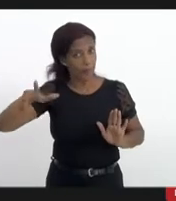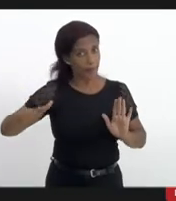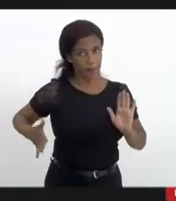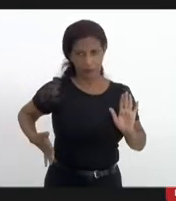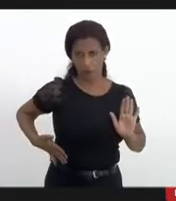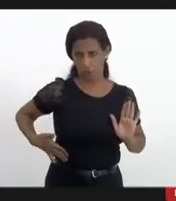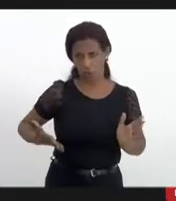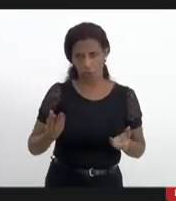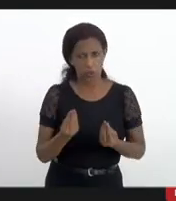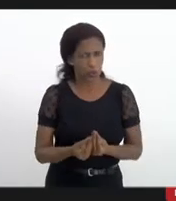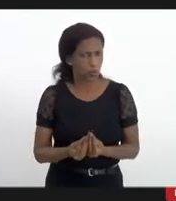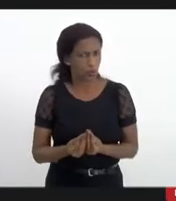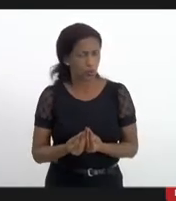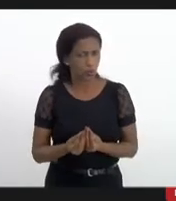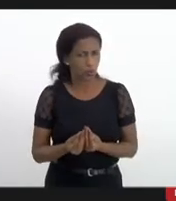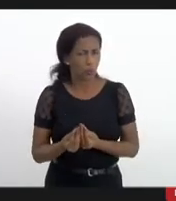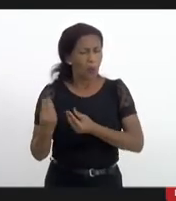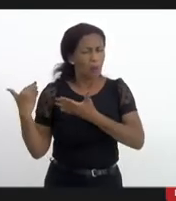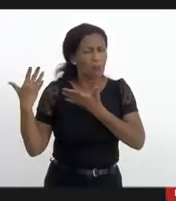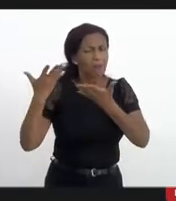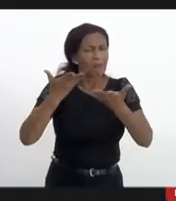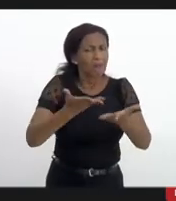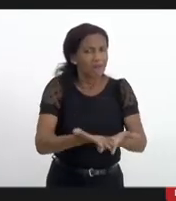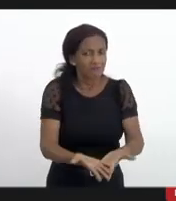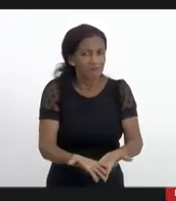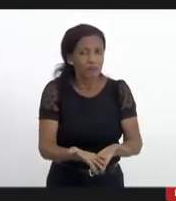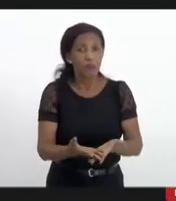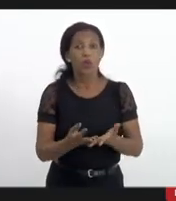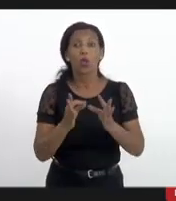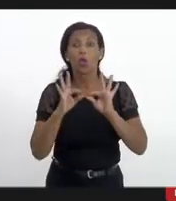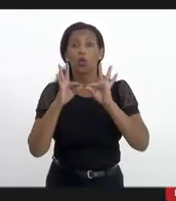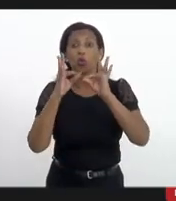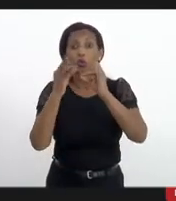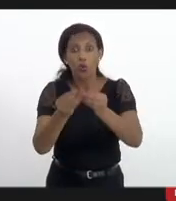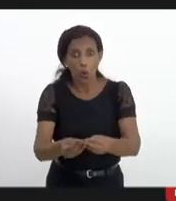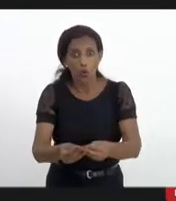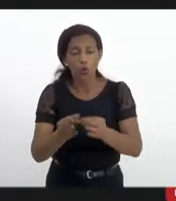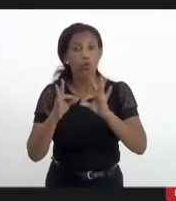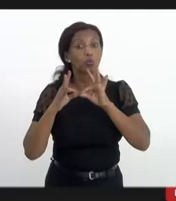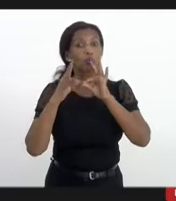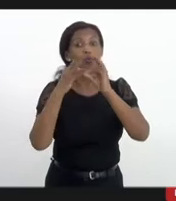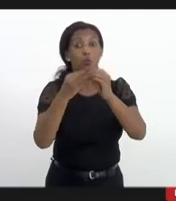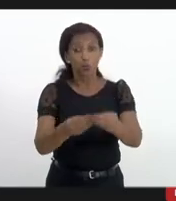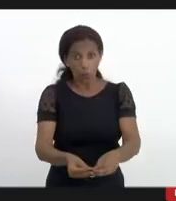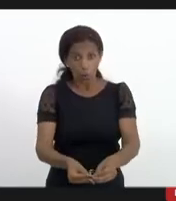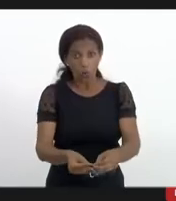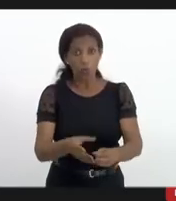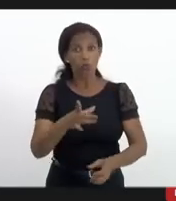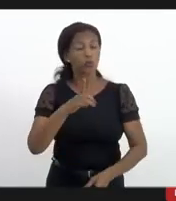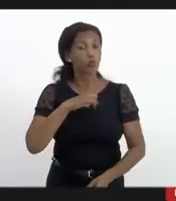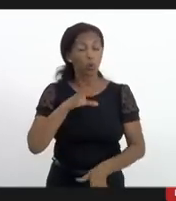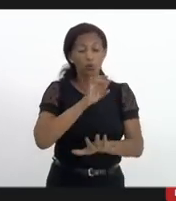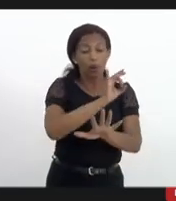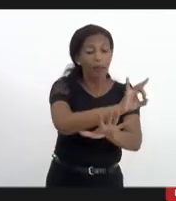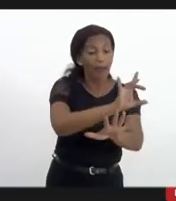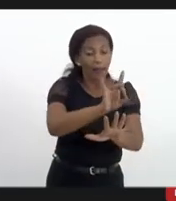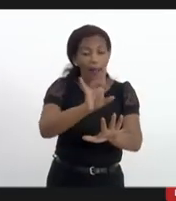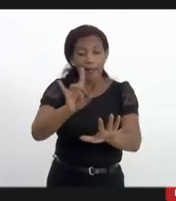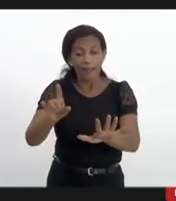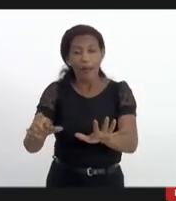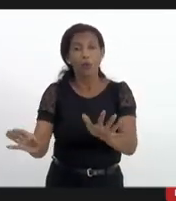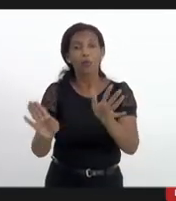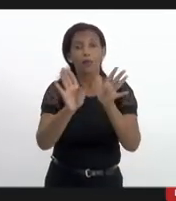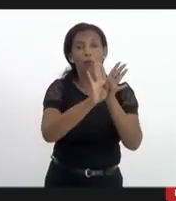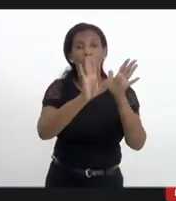todos eles sem exceção todos sem absoluta exceção tem ficha